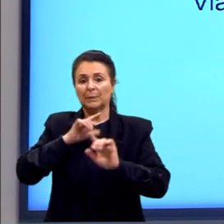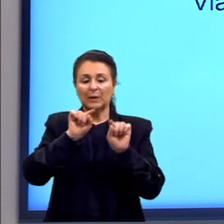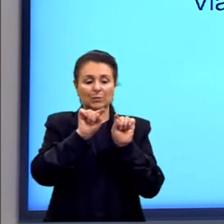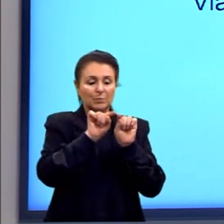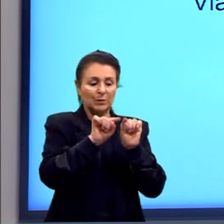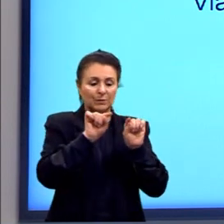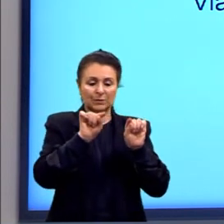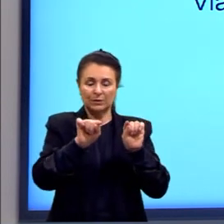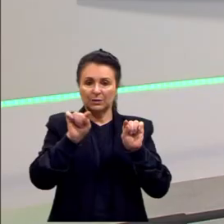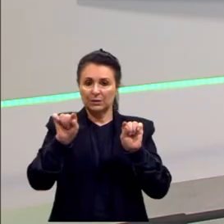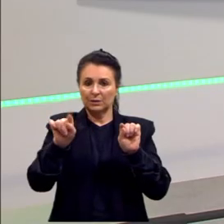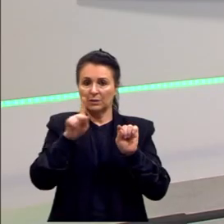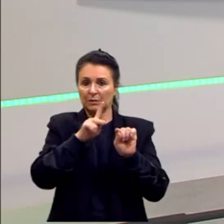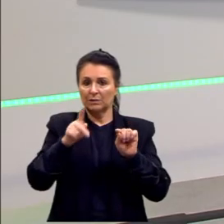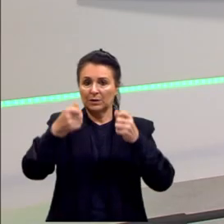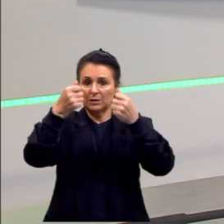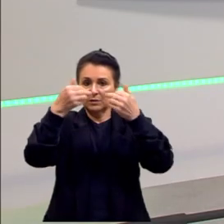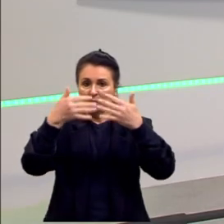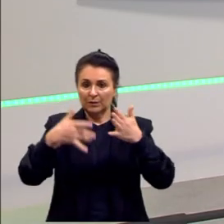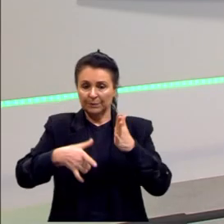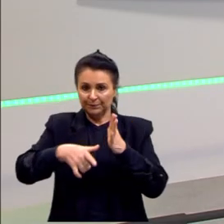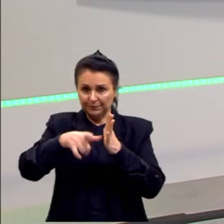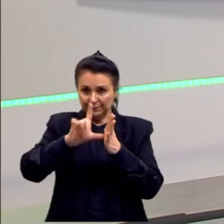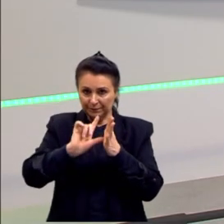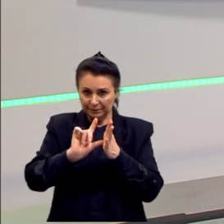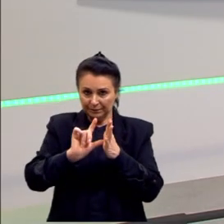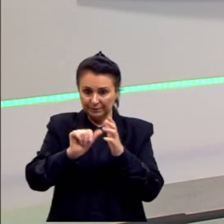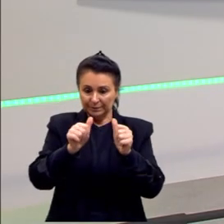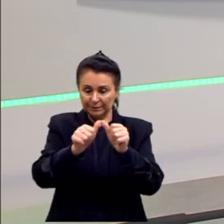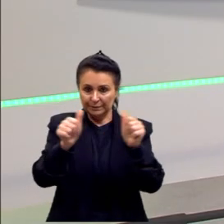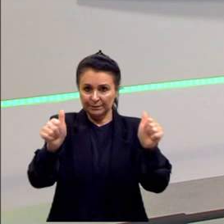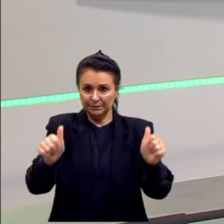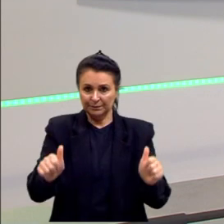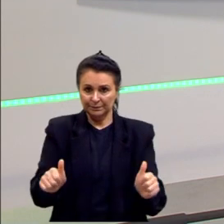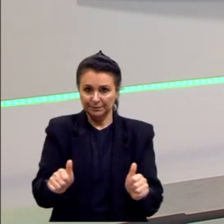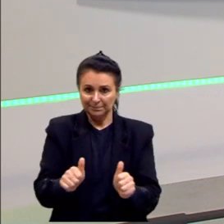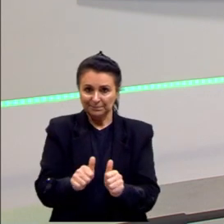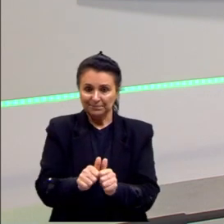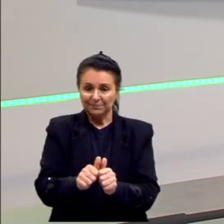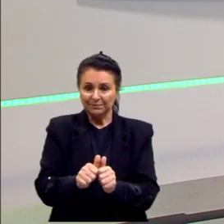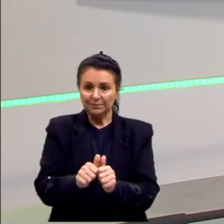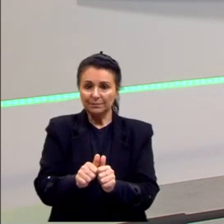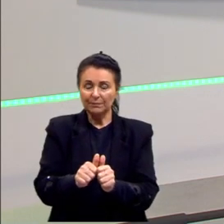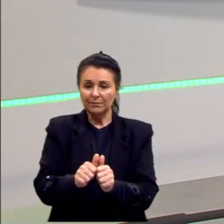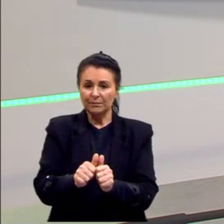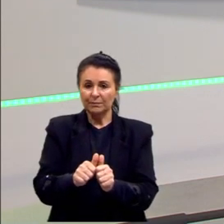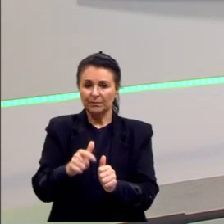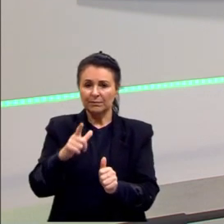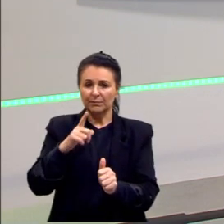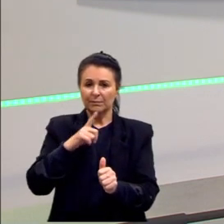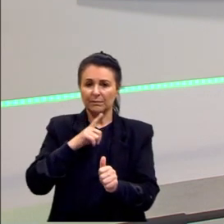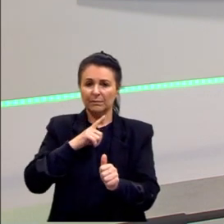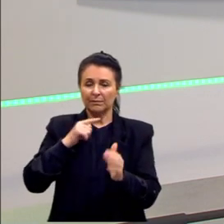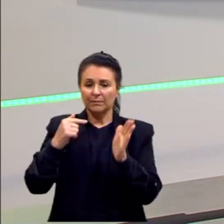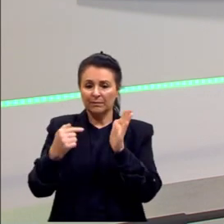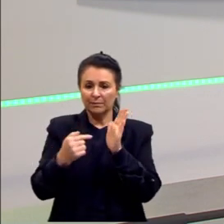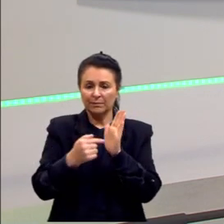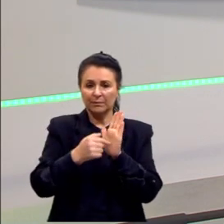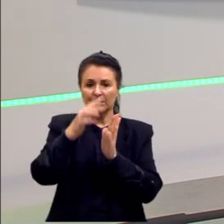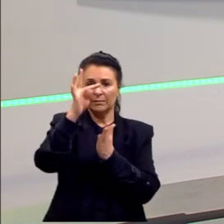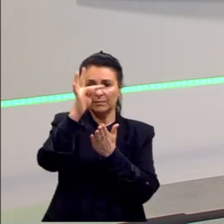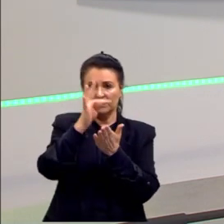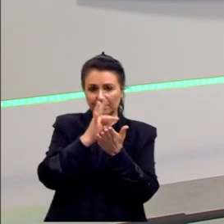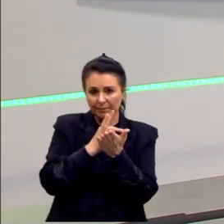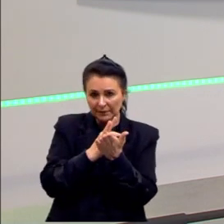que eu comentei com vocês antes que formaram aquela imagem? A mesma coisa. Eu estou botando pontos no meu texto